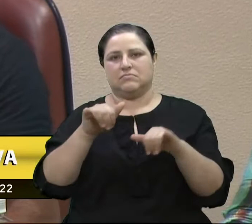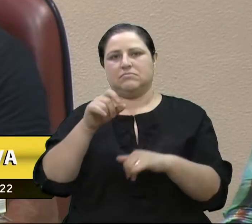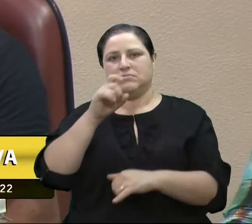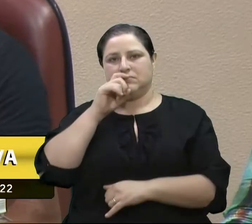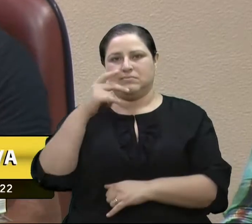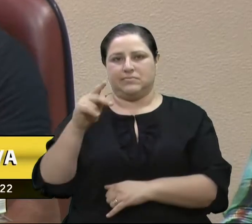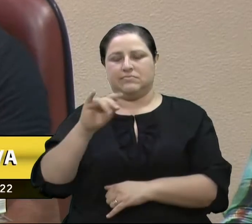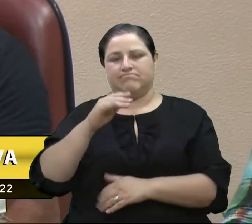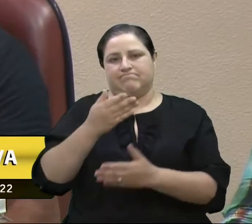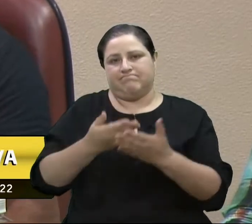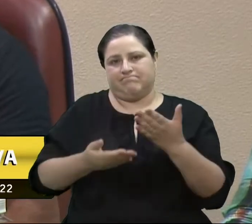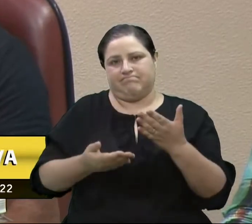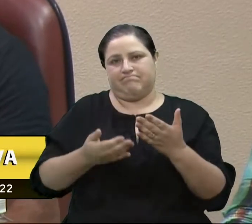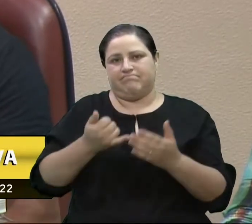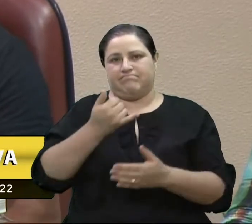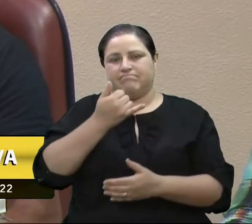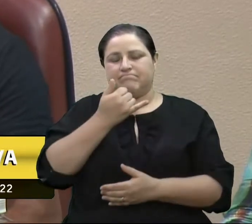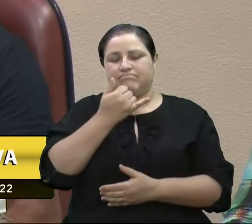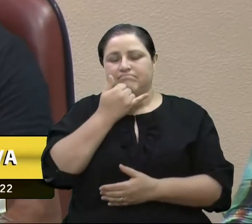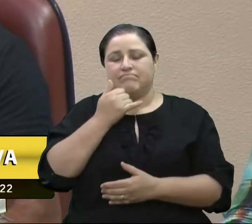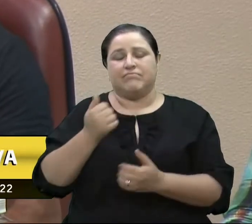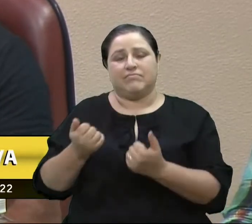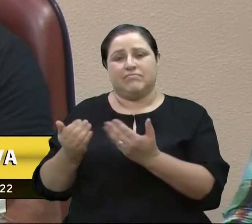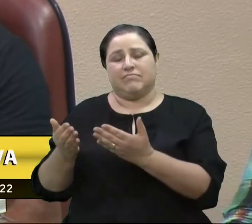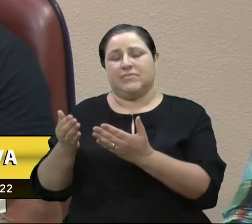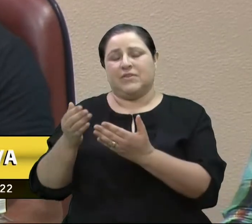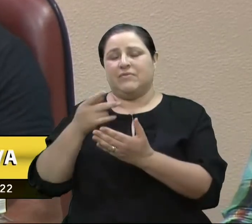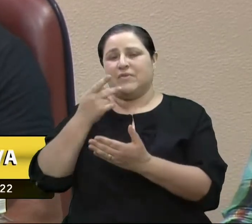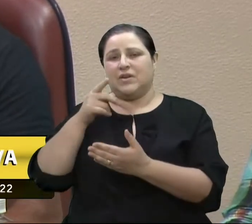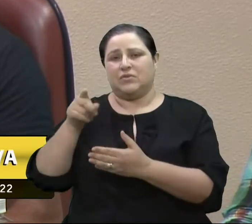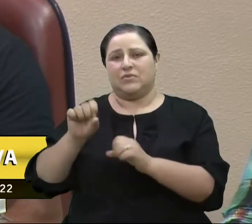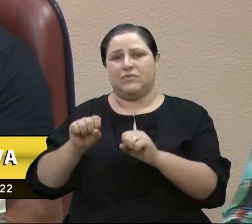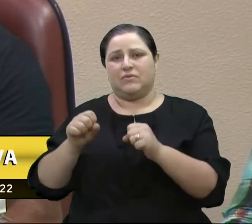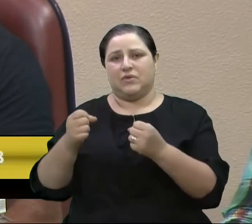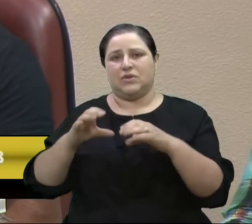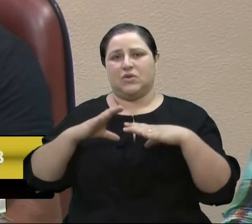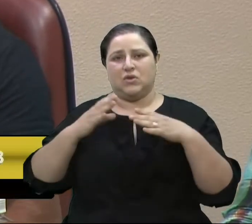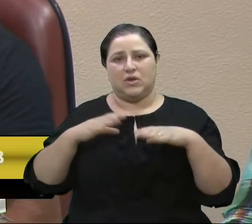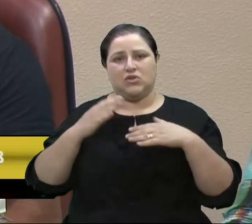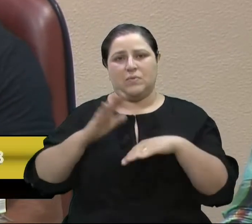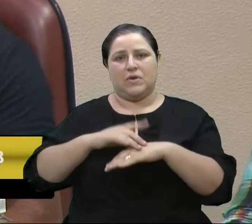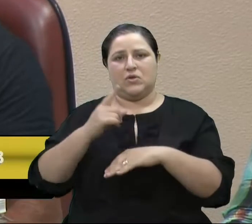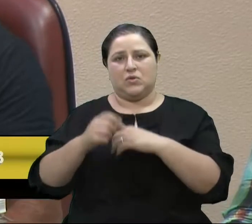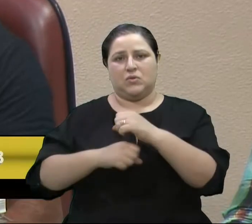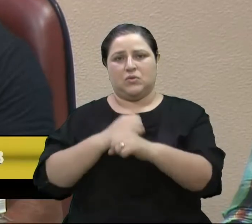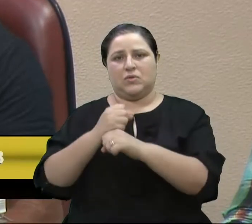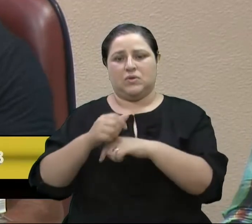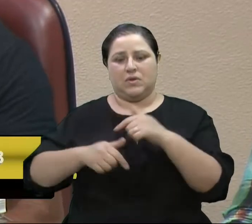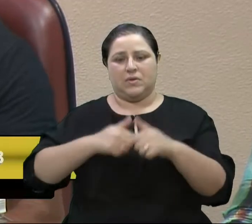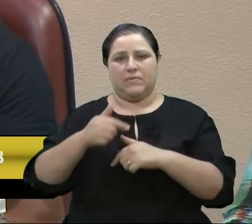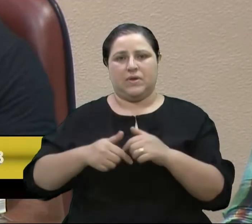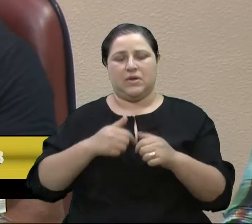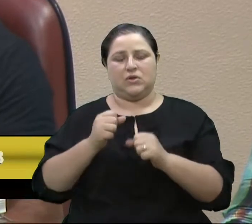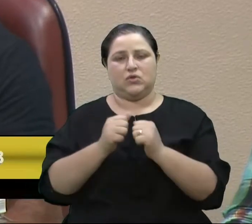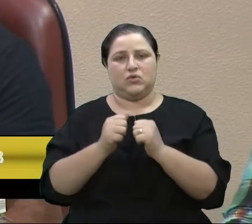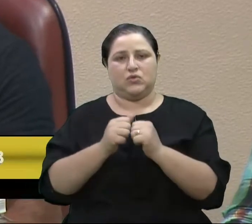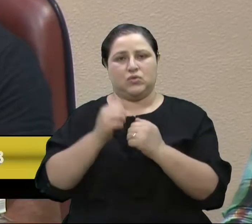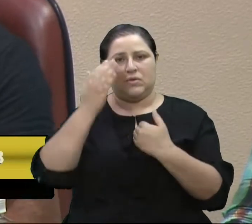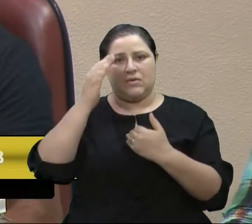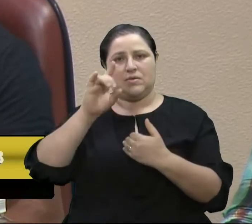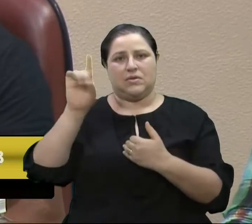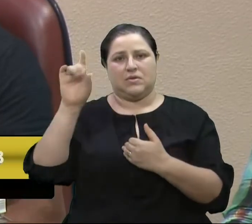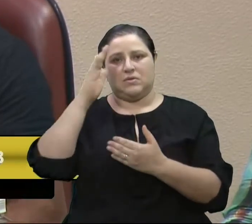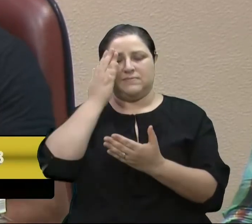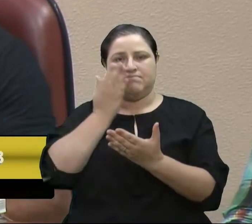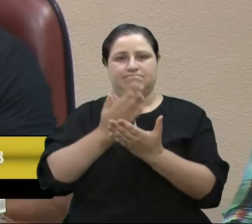dizer para você que tenha força, coragem, estamos juntos. Mais um ano que vamos trabalhar juntos, graças a Deus. E tenho certeza que a gente